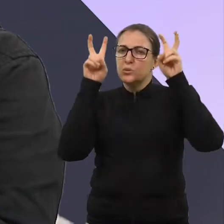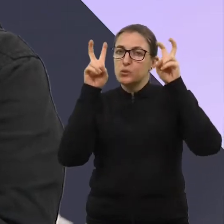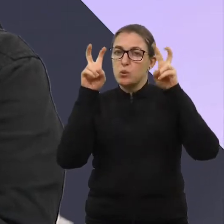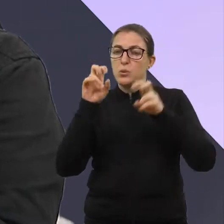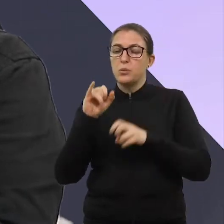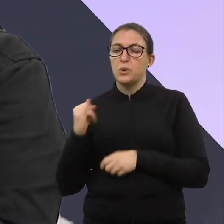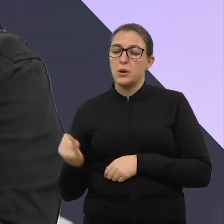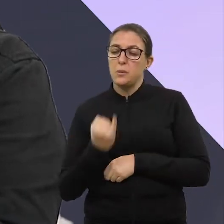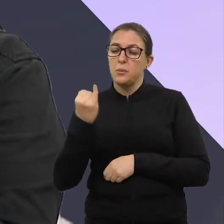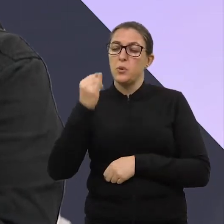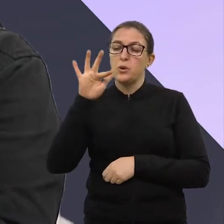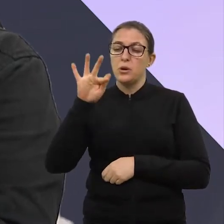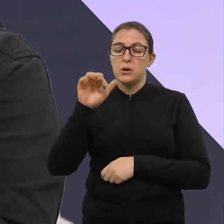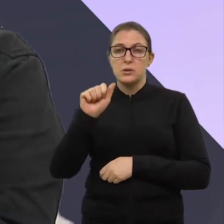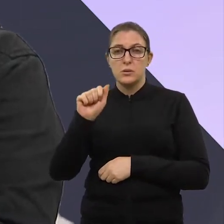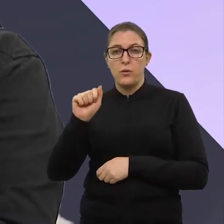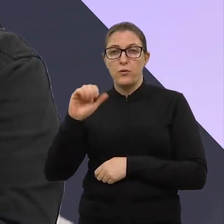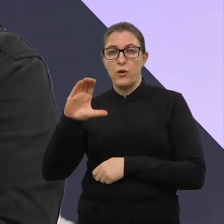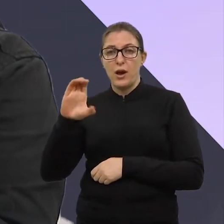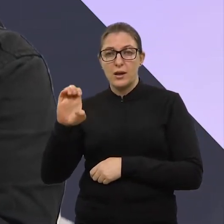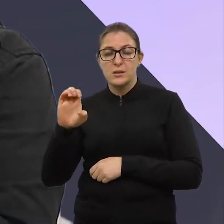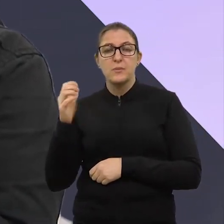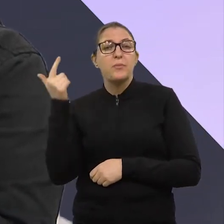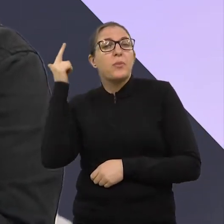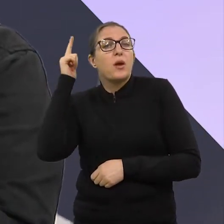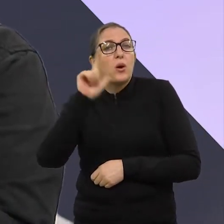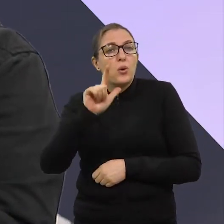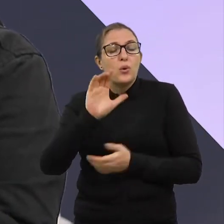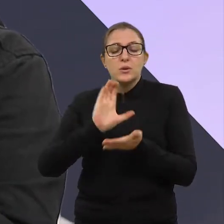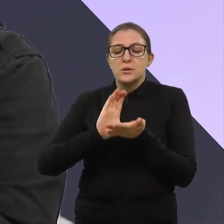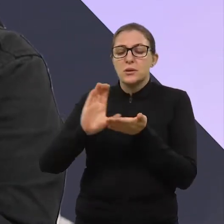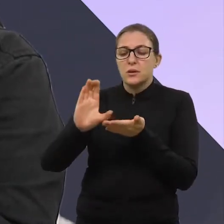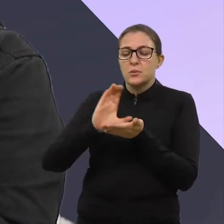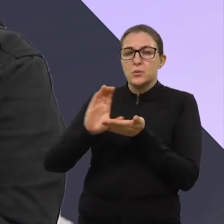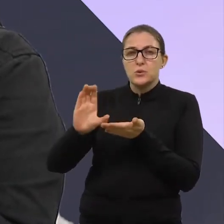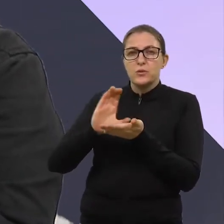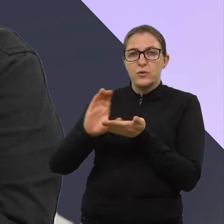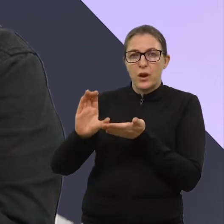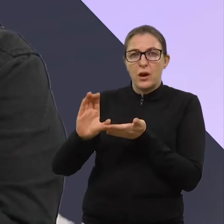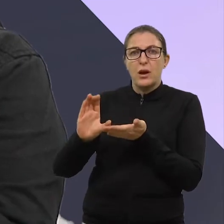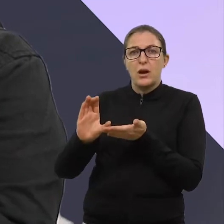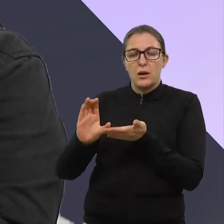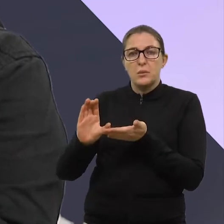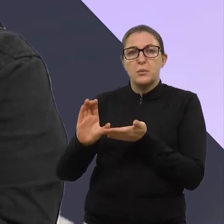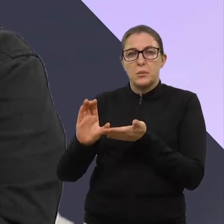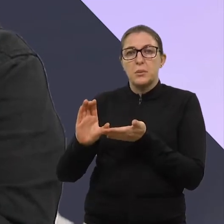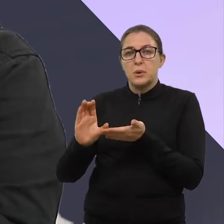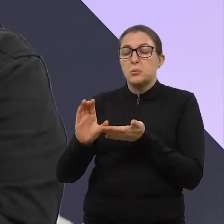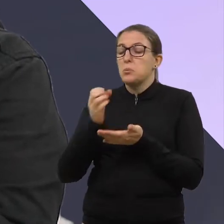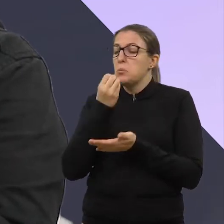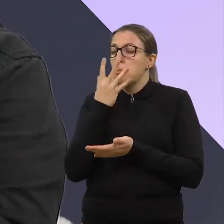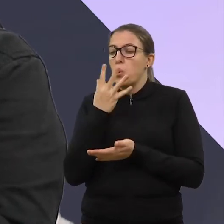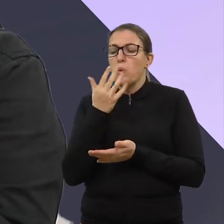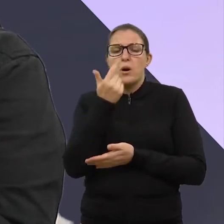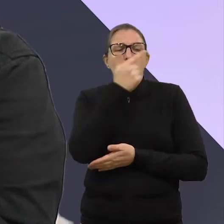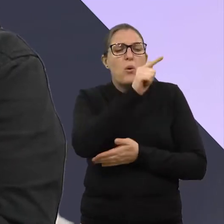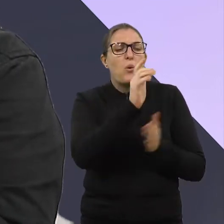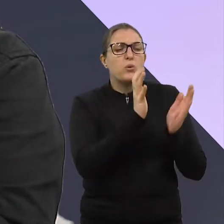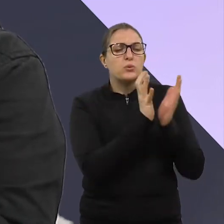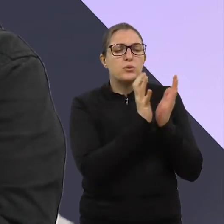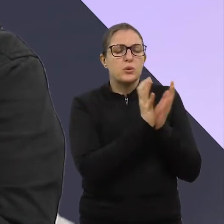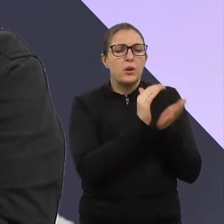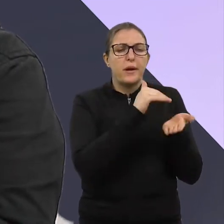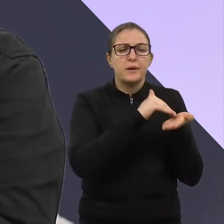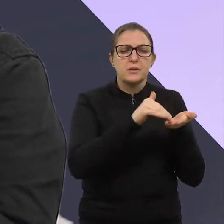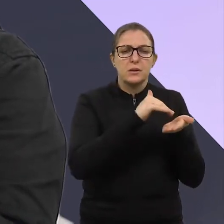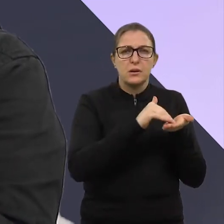reunir uma cifra inédita, alguns colegas secretários de outras regiões importantes do Estado, municípios até maiores que nós